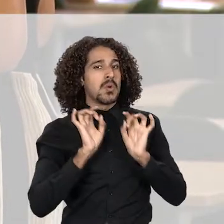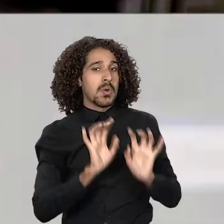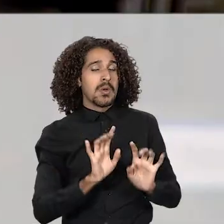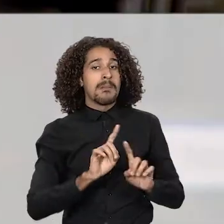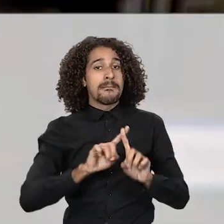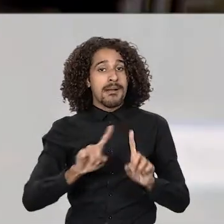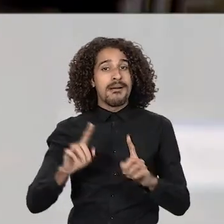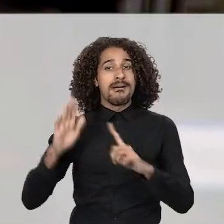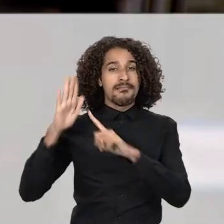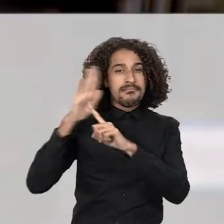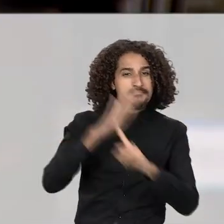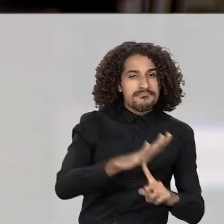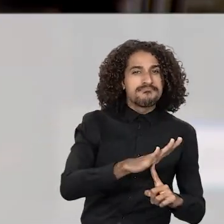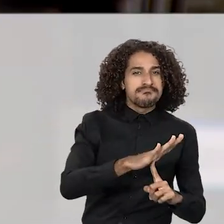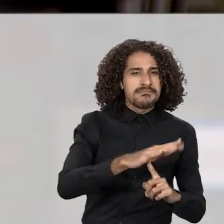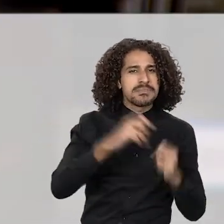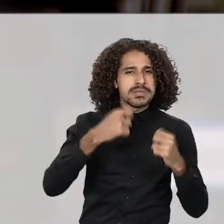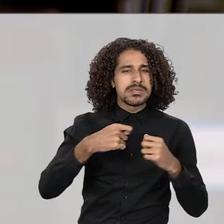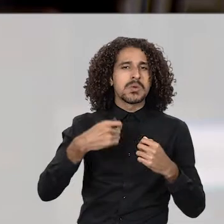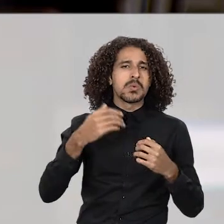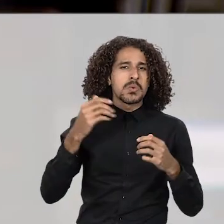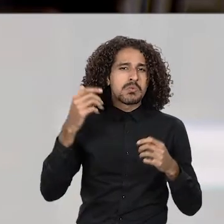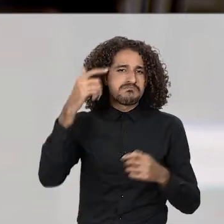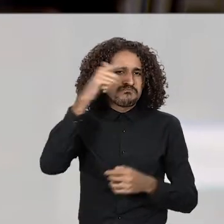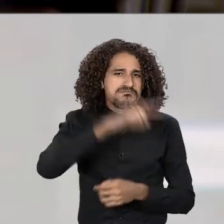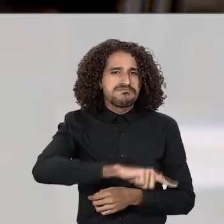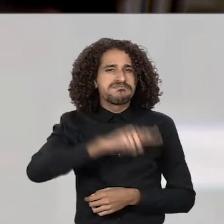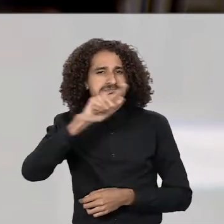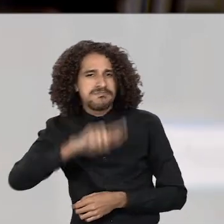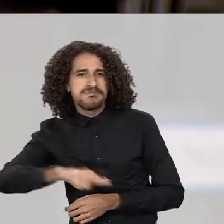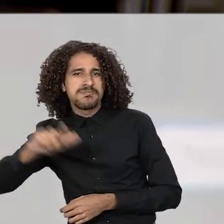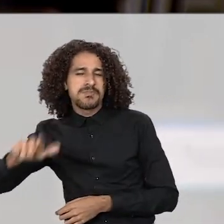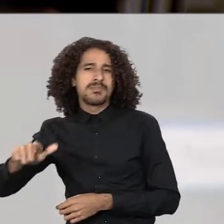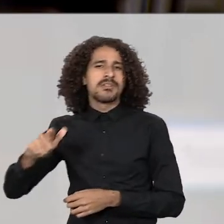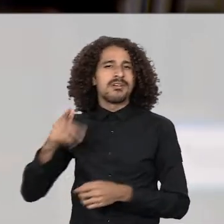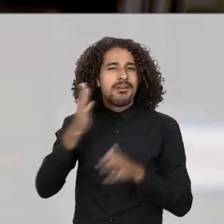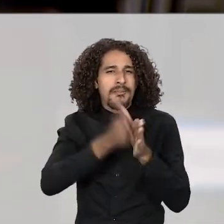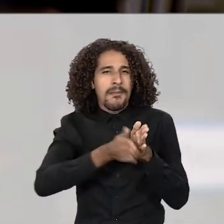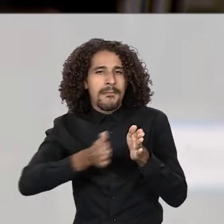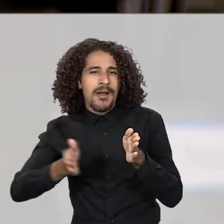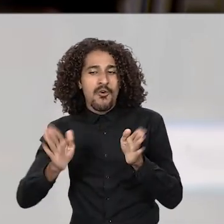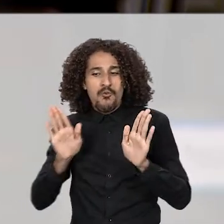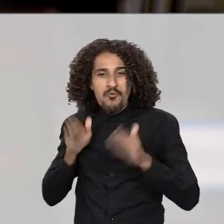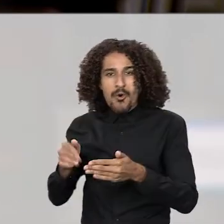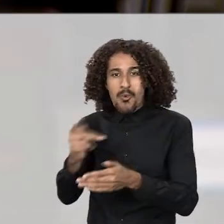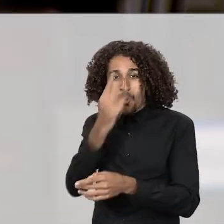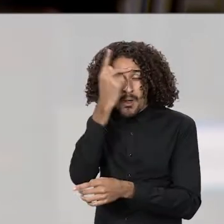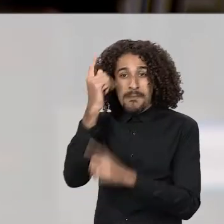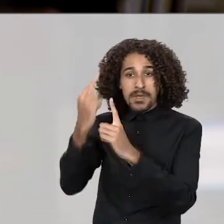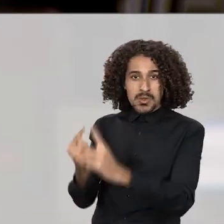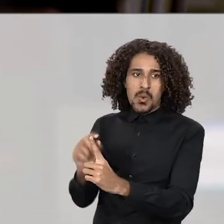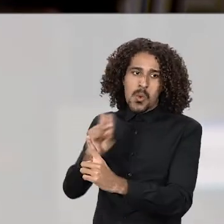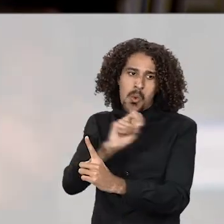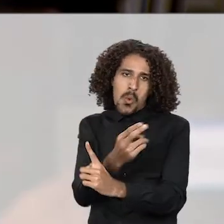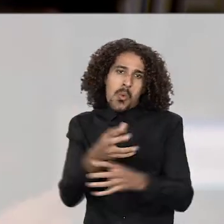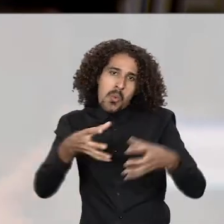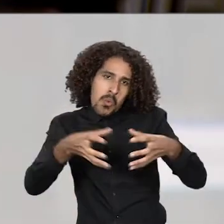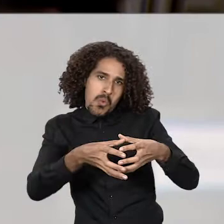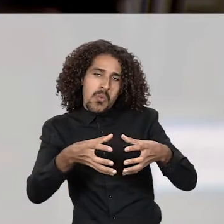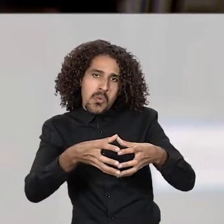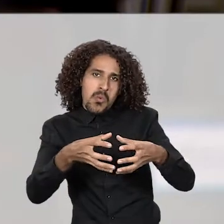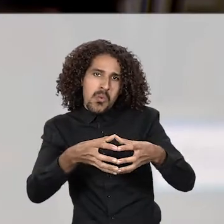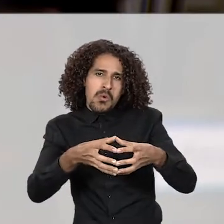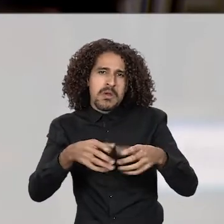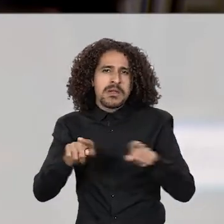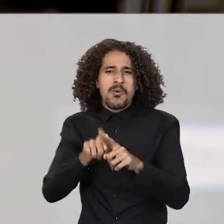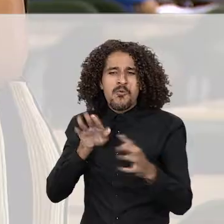abusiva. O assédio moral, ele precisa acontecer de uma forma sistemática, repetitiva, com uma direcionalidade a uma pessoa,